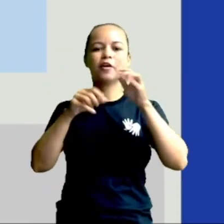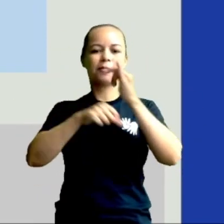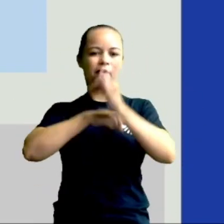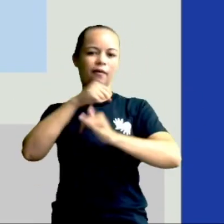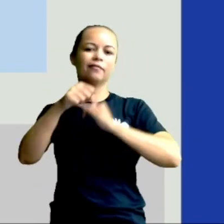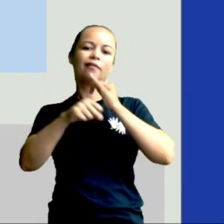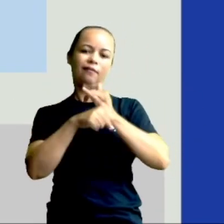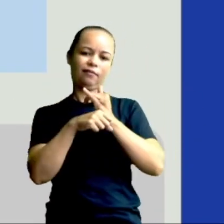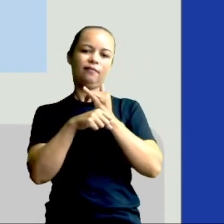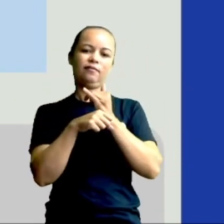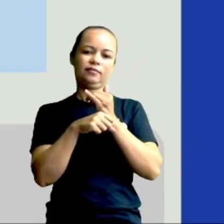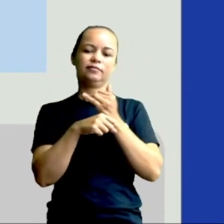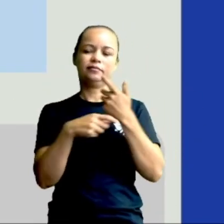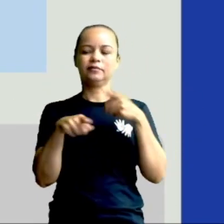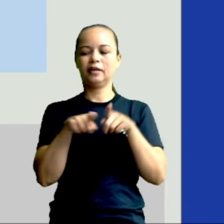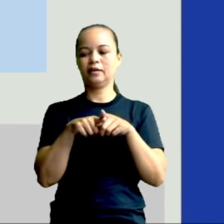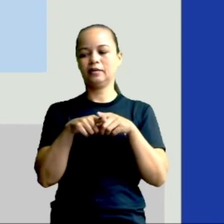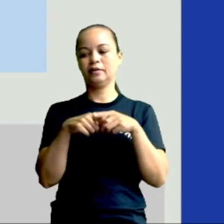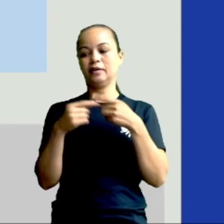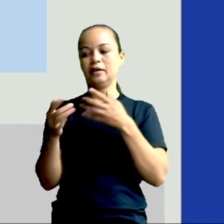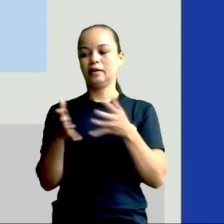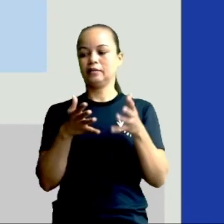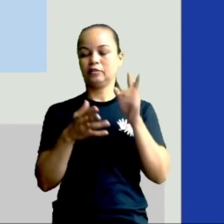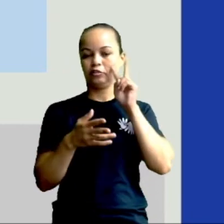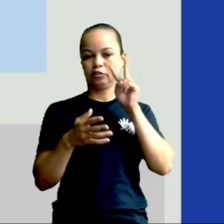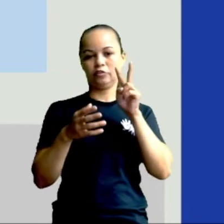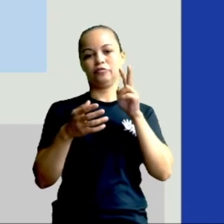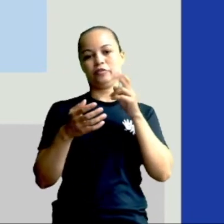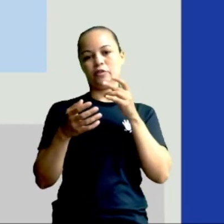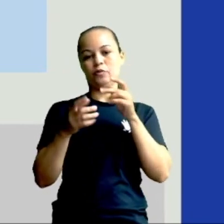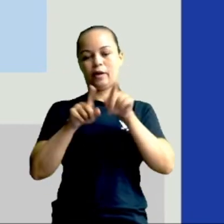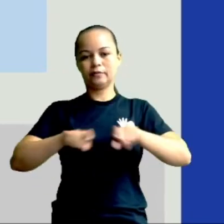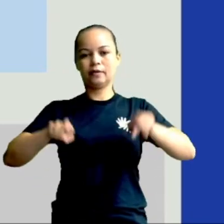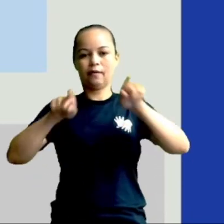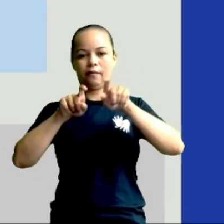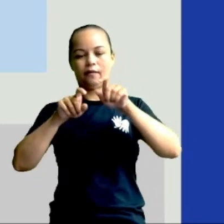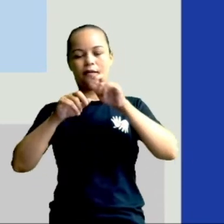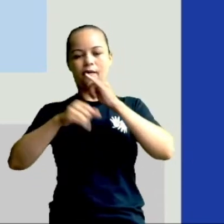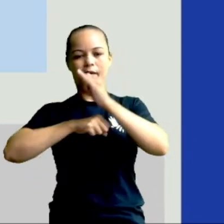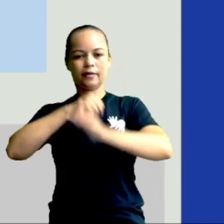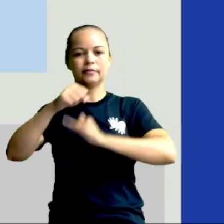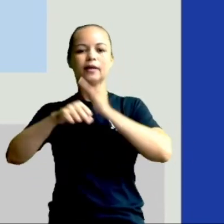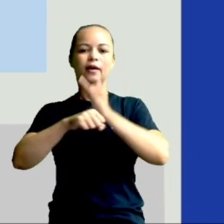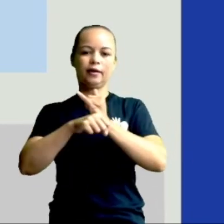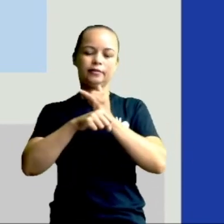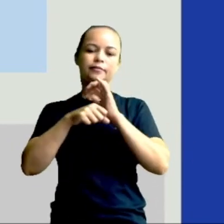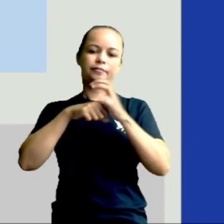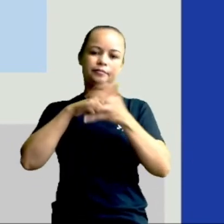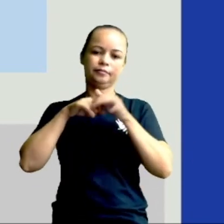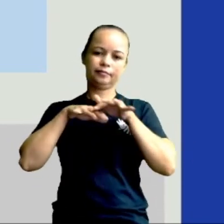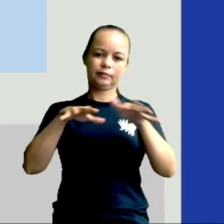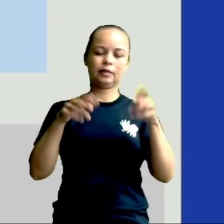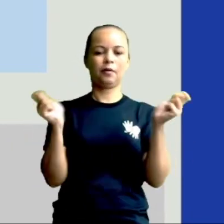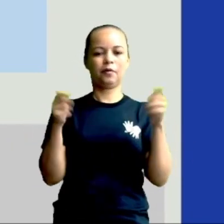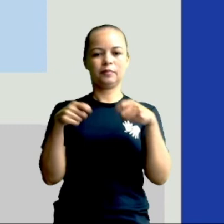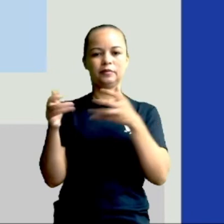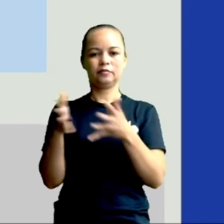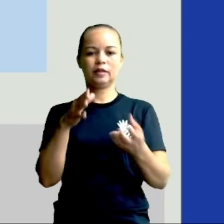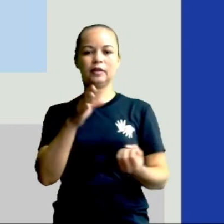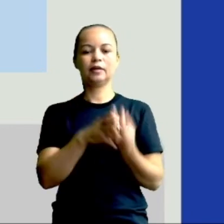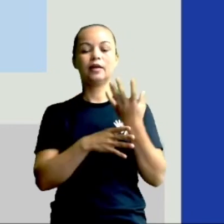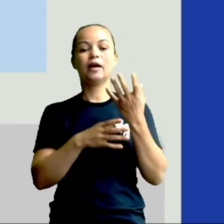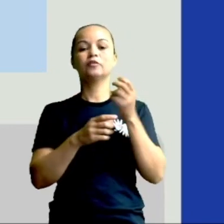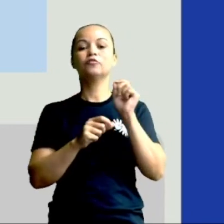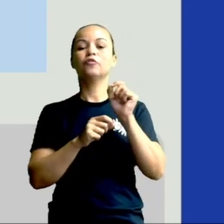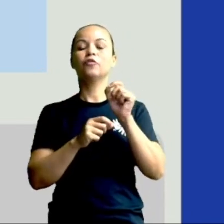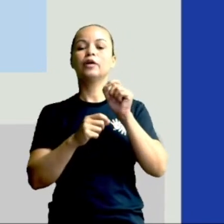né? Vimos que os aparelhos eletrônicos e a internet em tempos de pandemia, né? Isso. O que foi possível, né? O que aconteceu, inclusive as